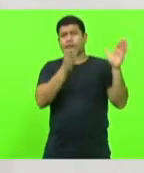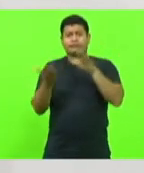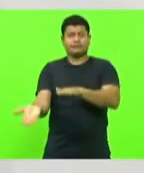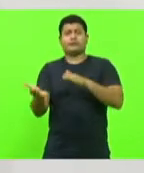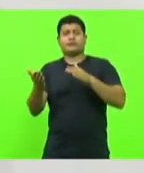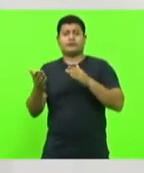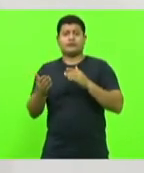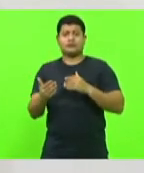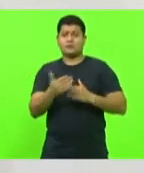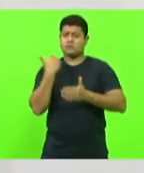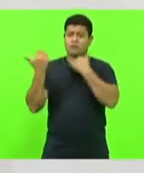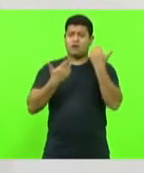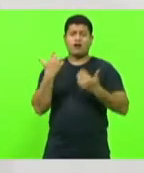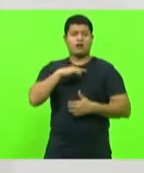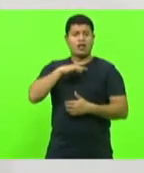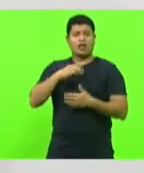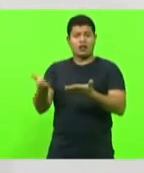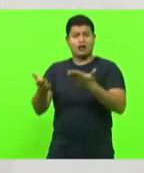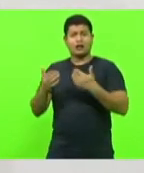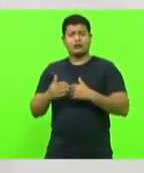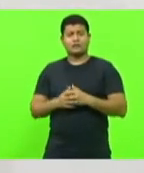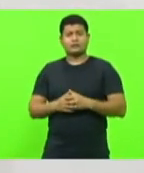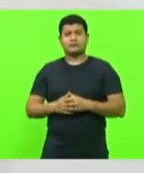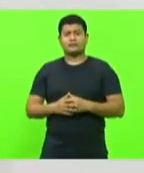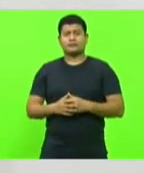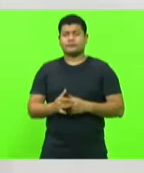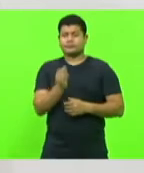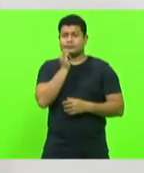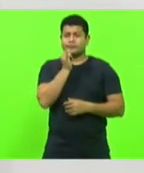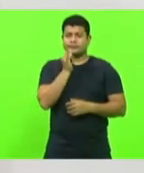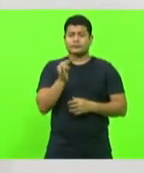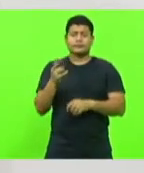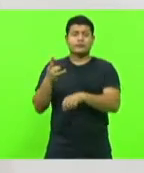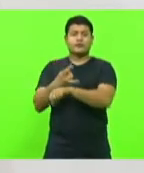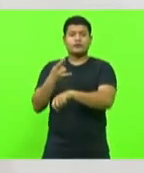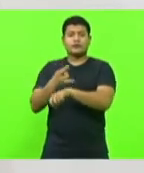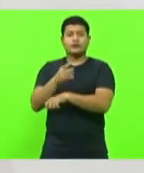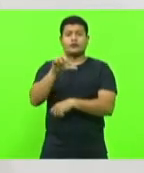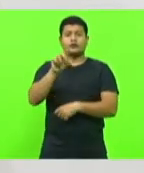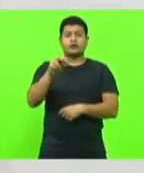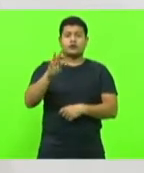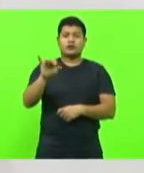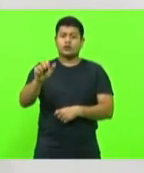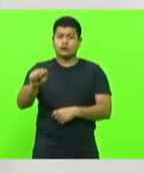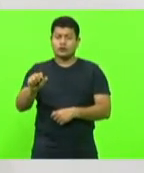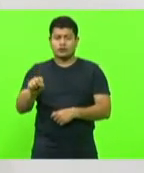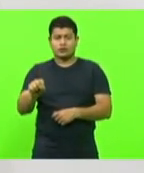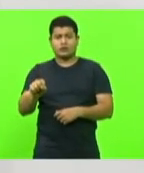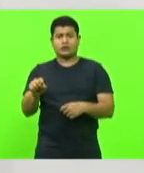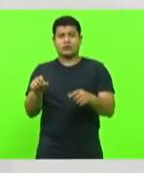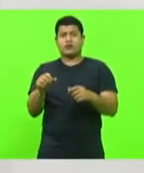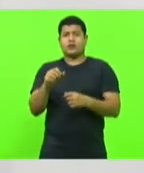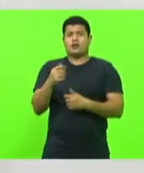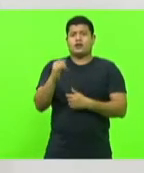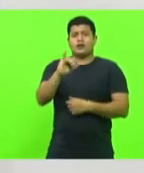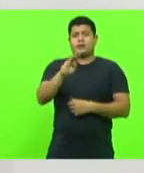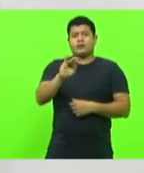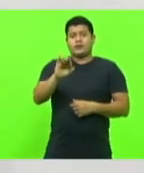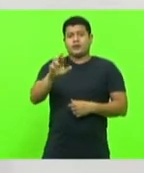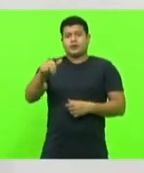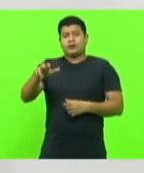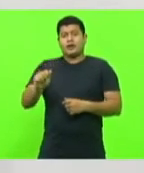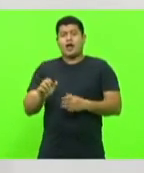morte. Não dá para o morador de Rio do Sul, de Lontras, de Apiuna, de Ibirama, até Pouso